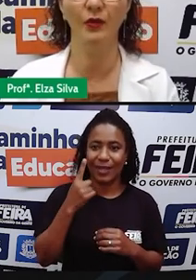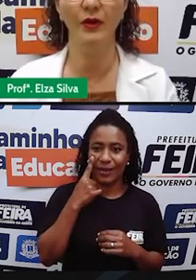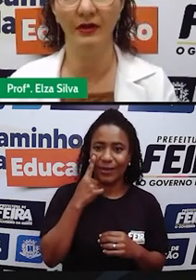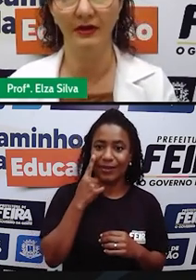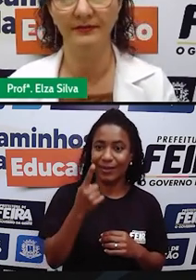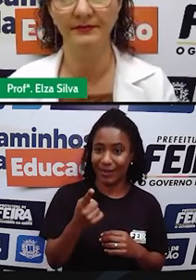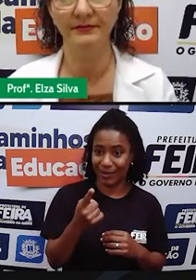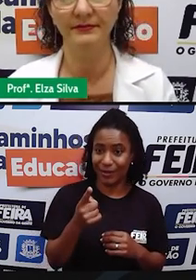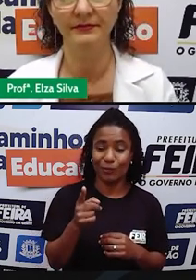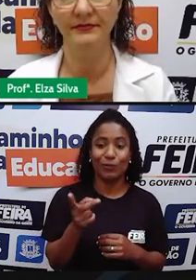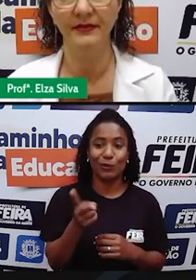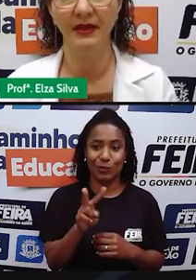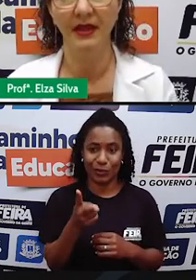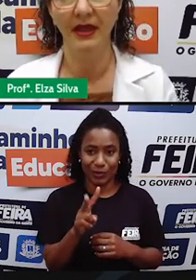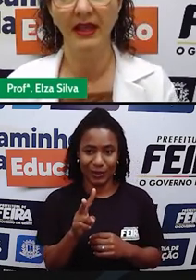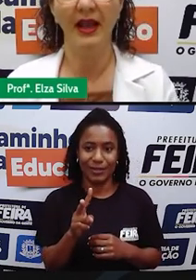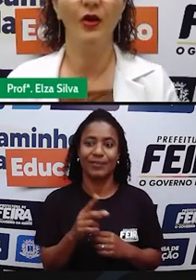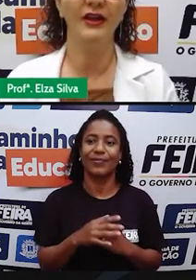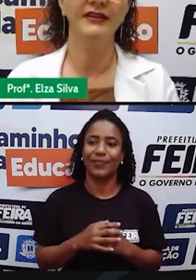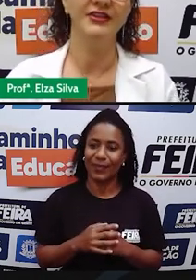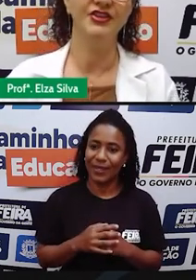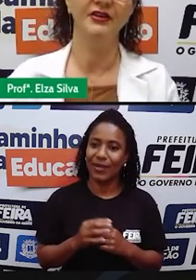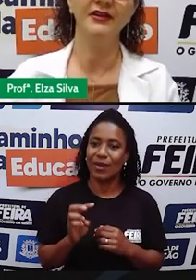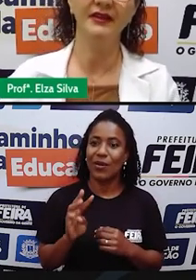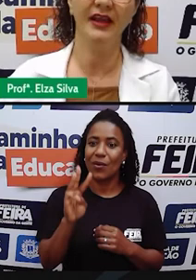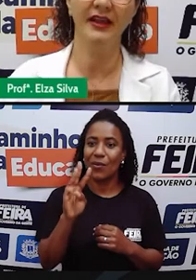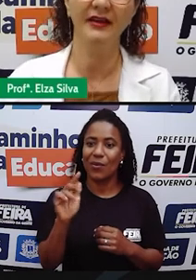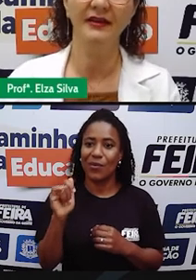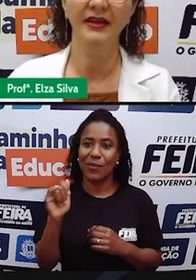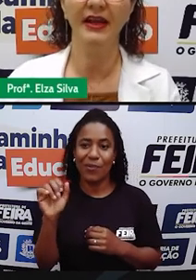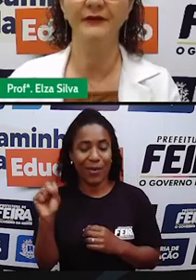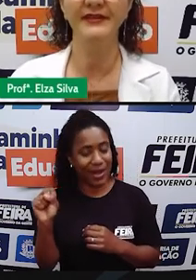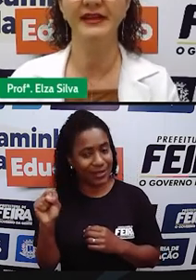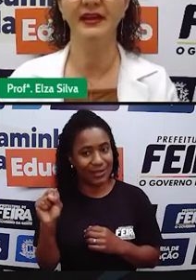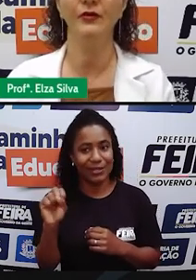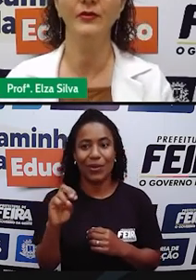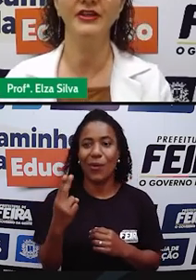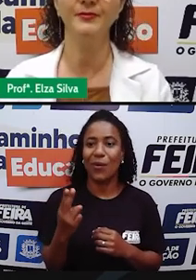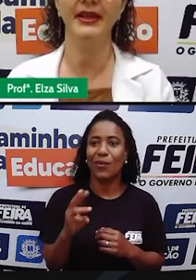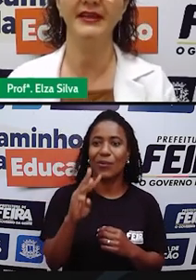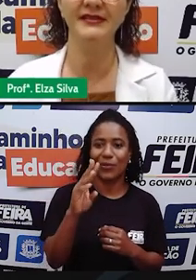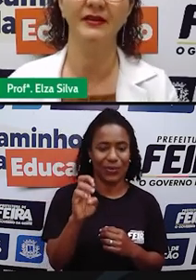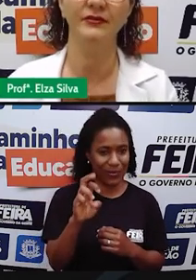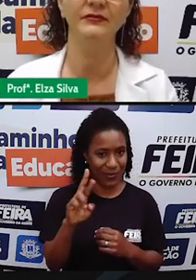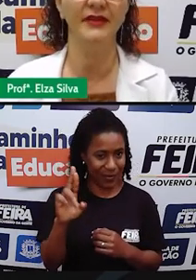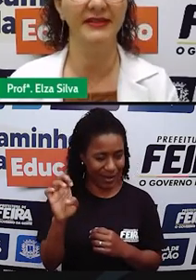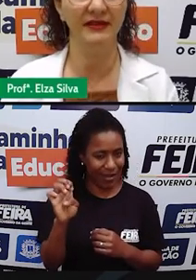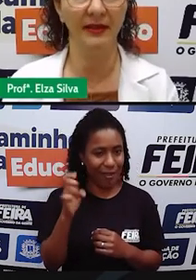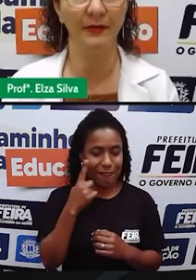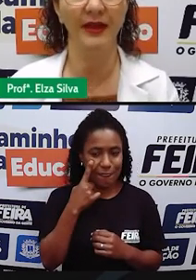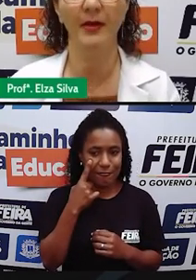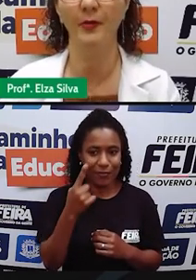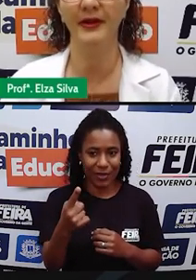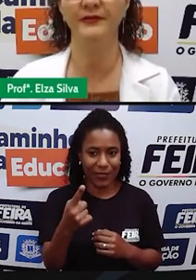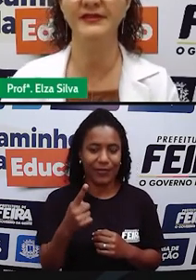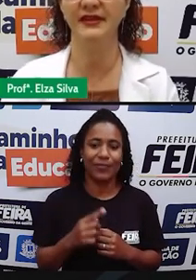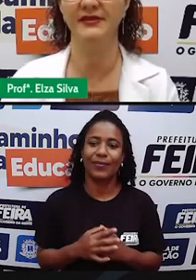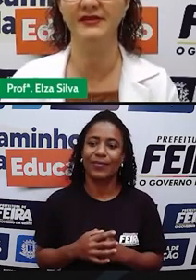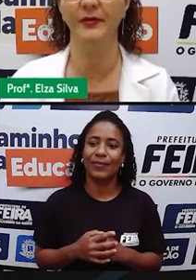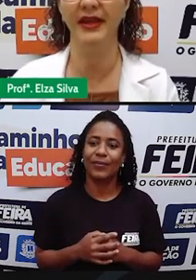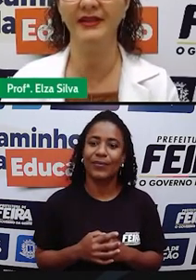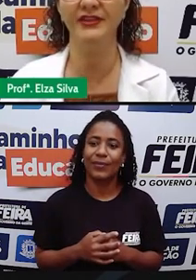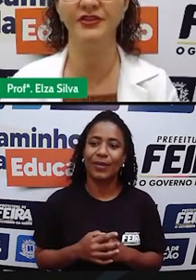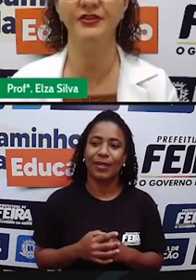and where e agora a teacher Andréia irá fazer uma explicação desse tempo verbal para